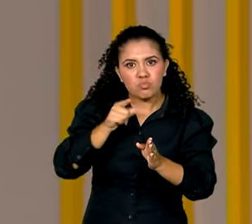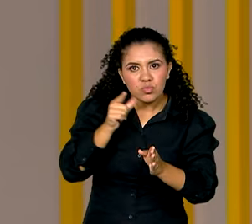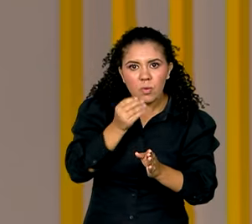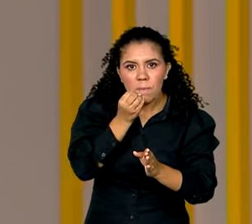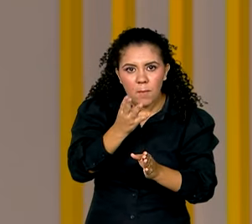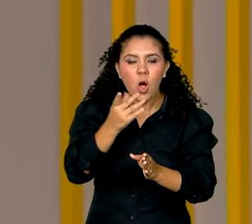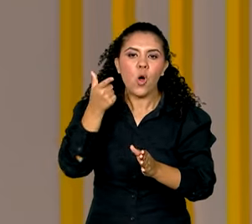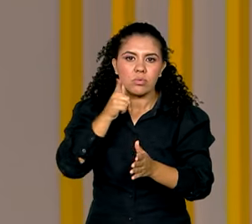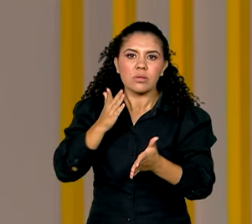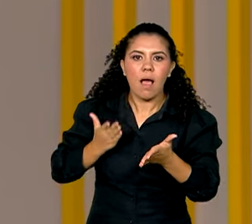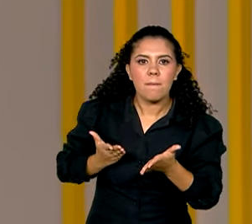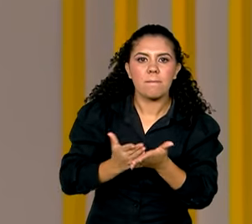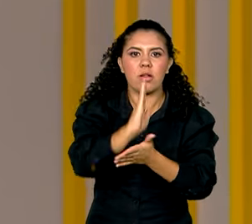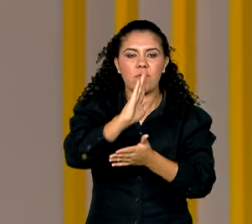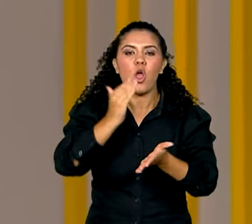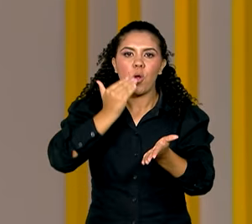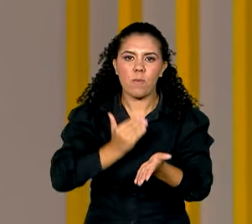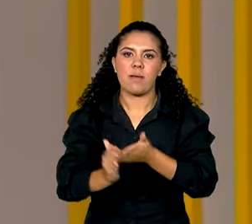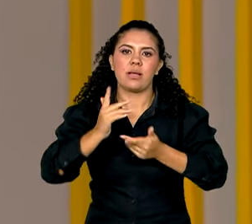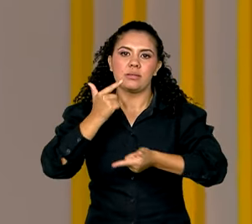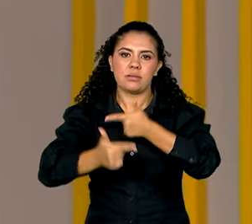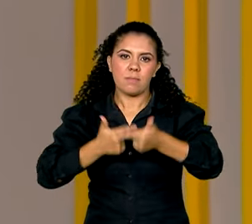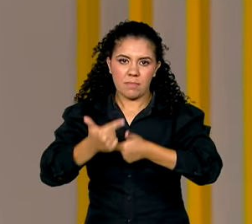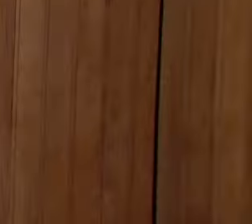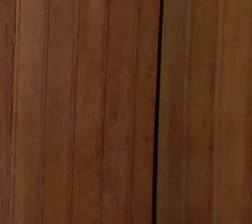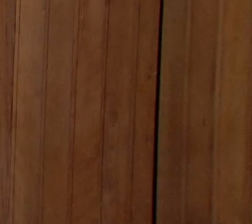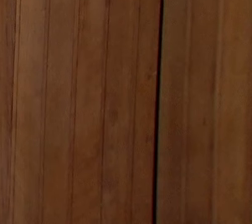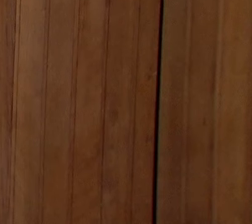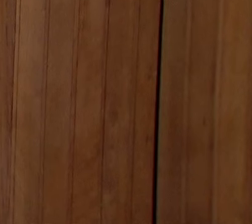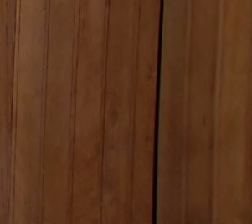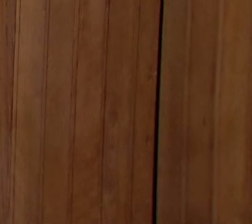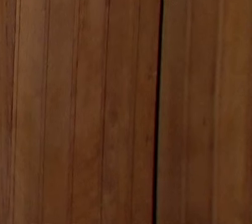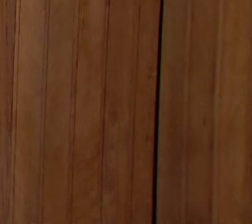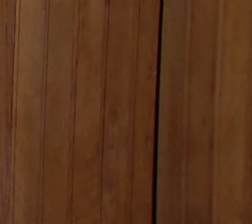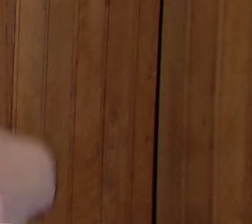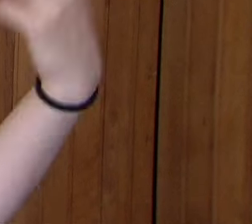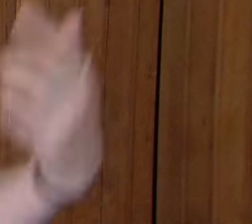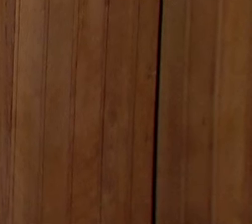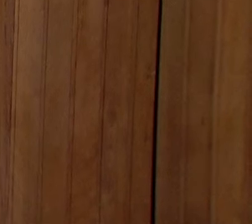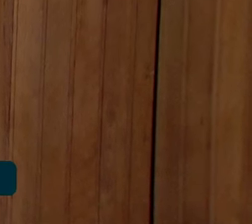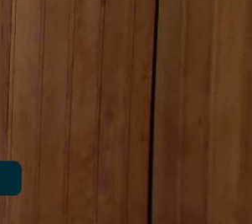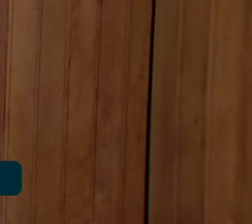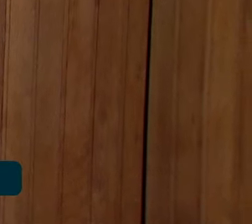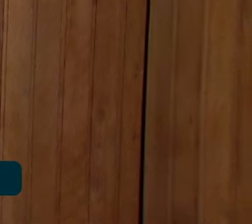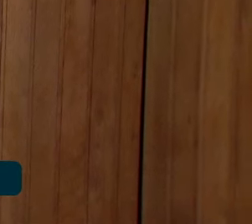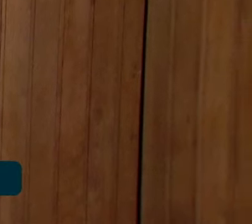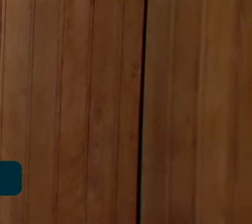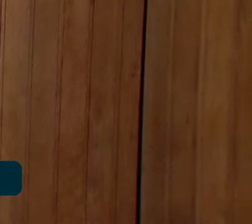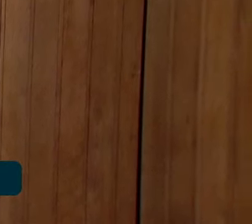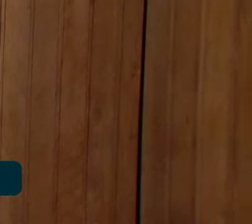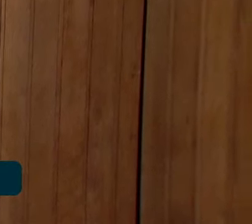é aprovado e começa a trabalhar na Previdência. Moradora de Lages em Santa